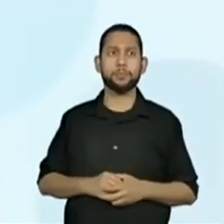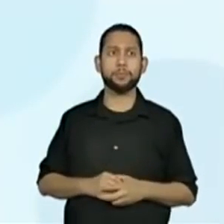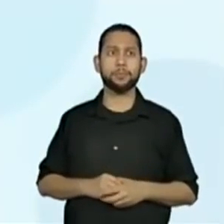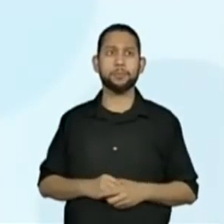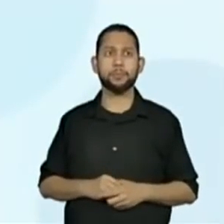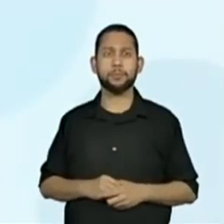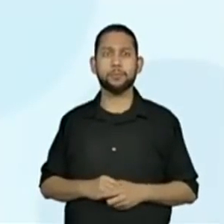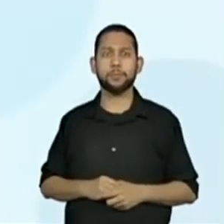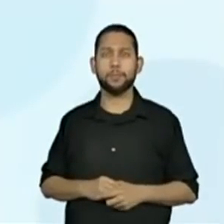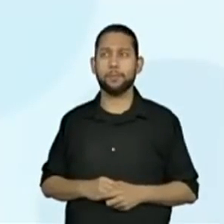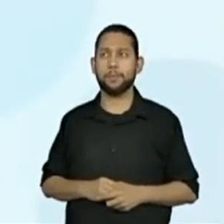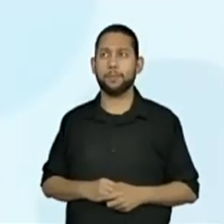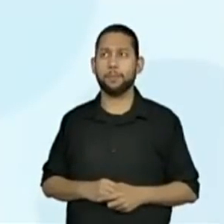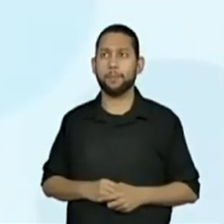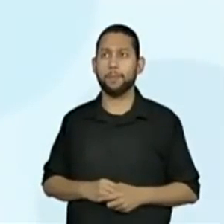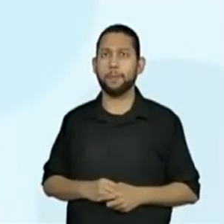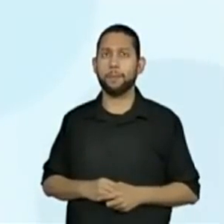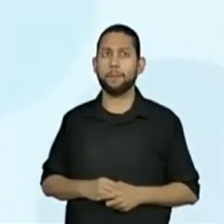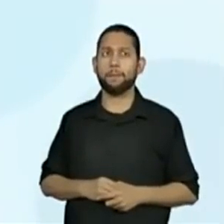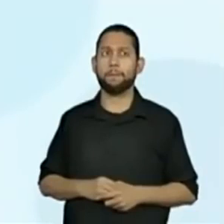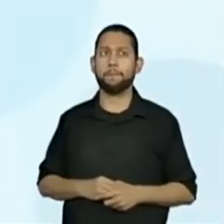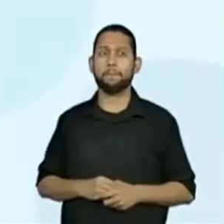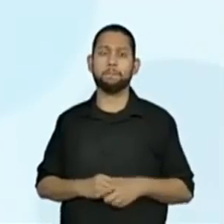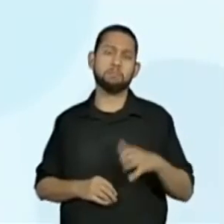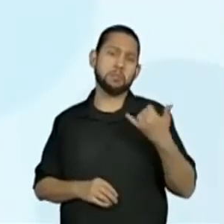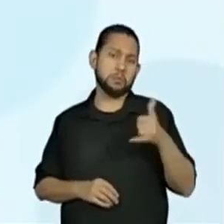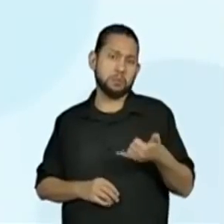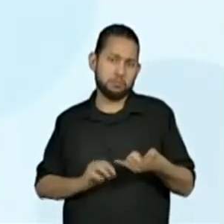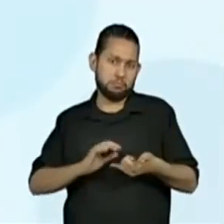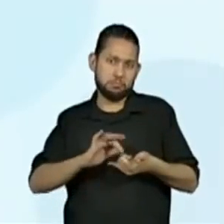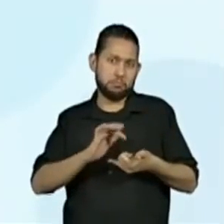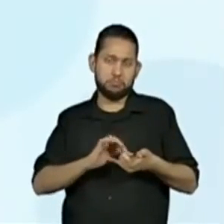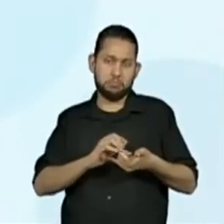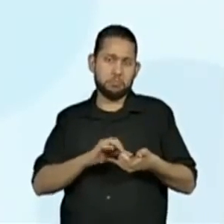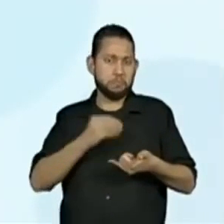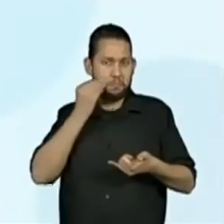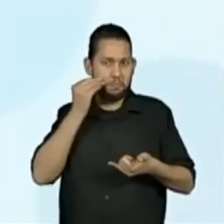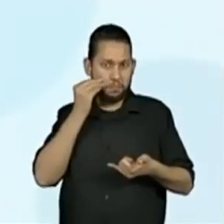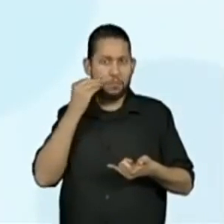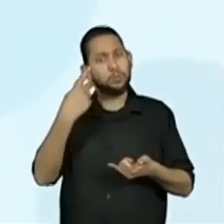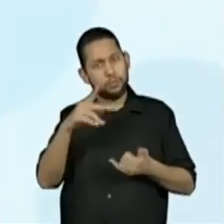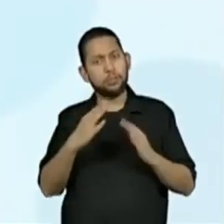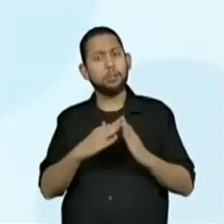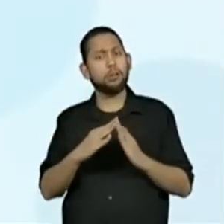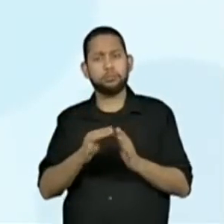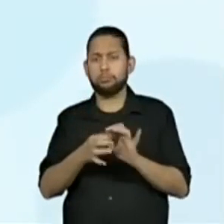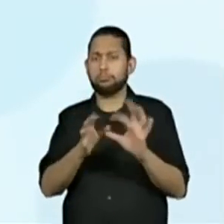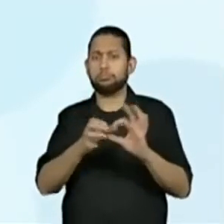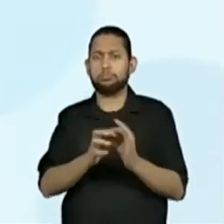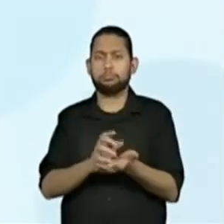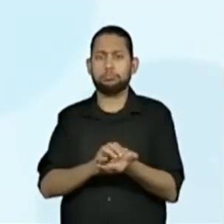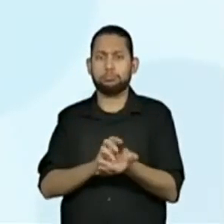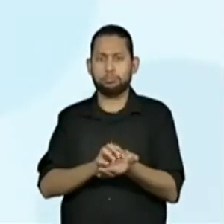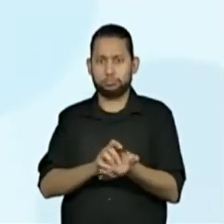calculadora que está no meu telefone. Você pode usar uma calculadora também. Bom, vou começar aqui com o primeiro.